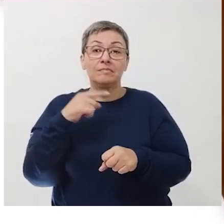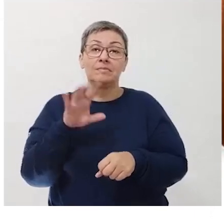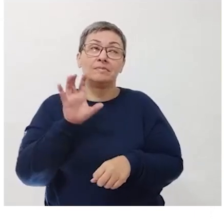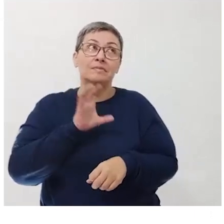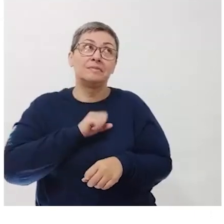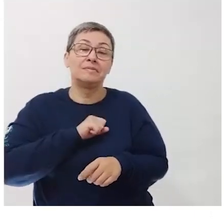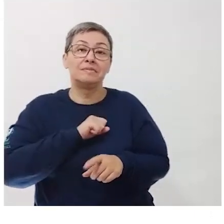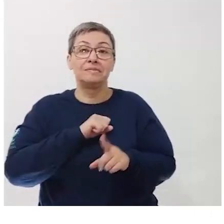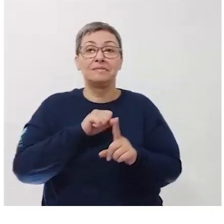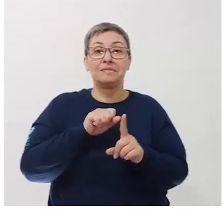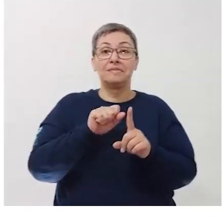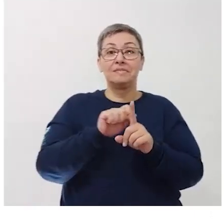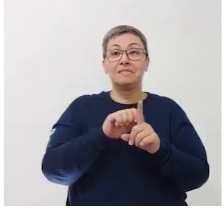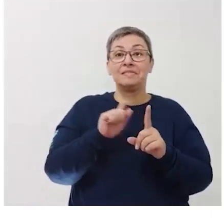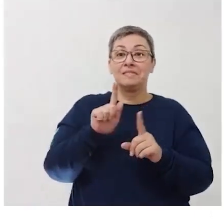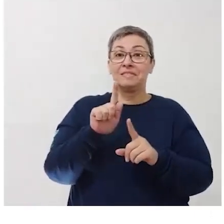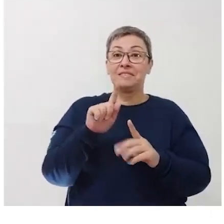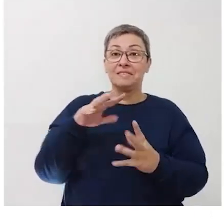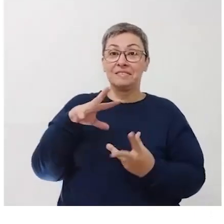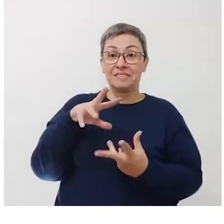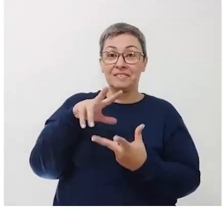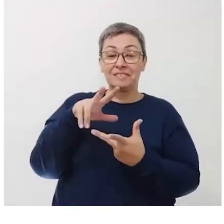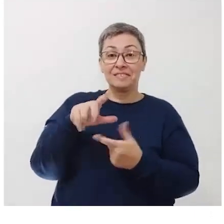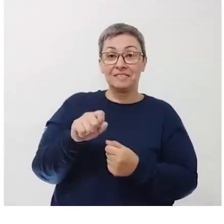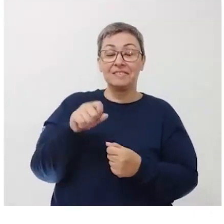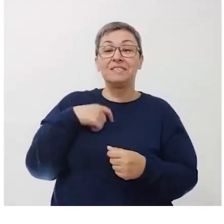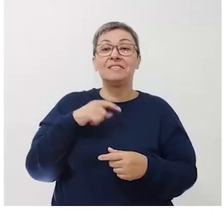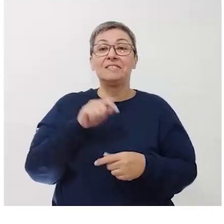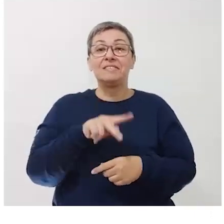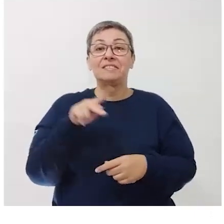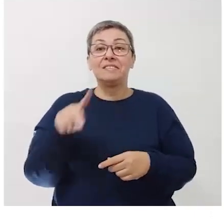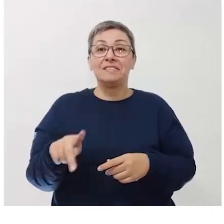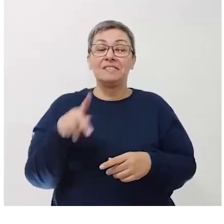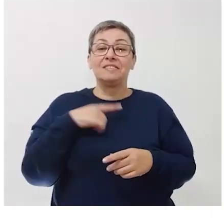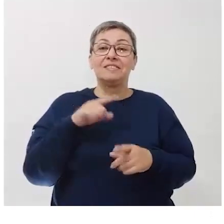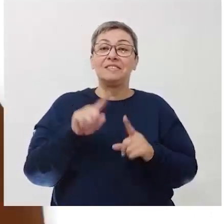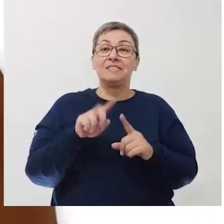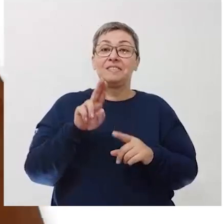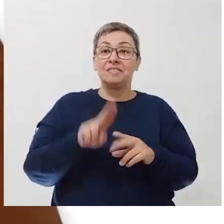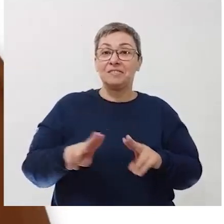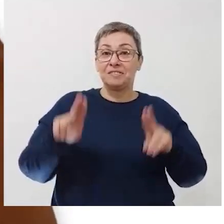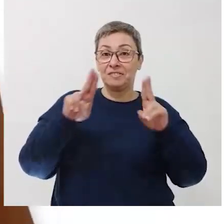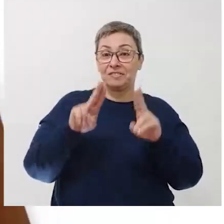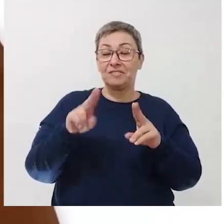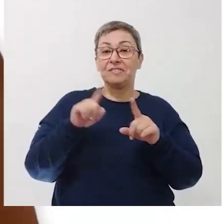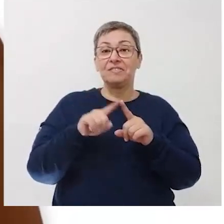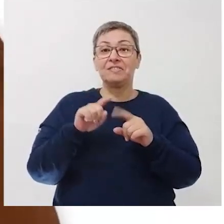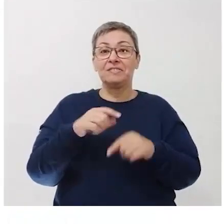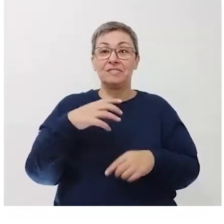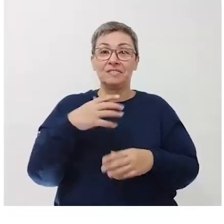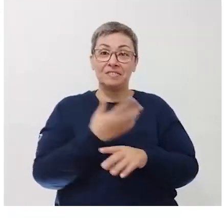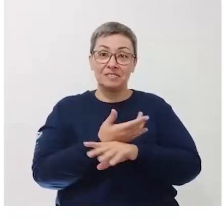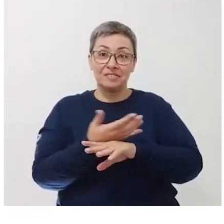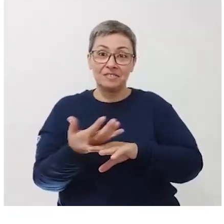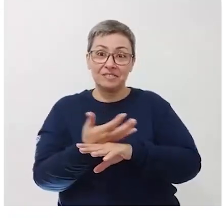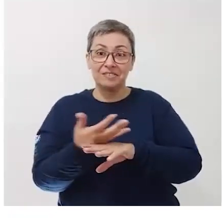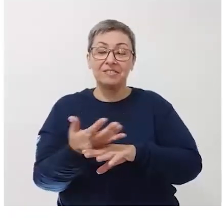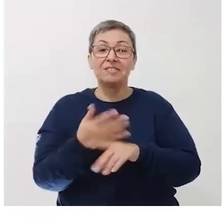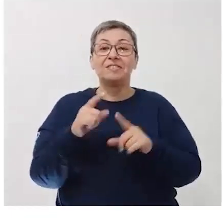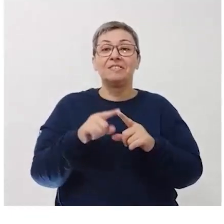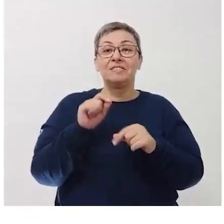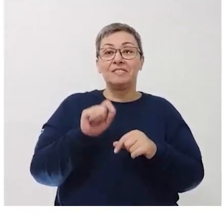geografia, ele se tornou professor da Universidade Católica de Salvador e, anos mais tarde, doutor pela Universidade de